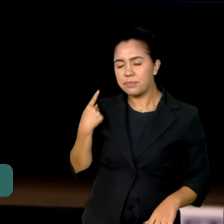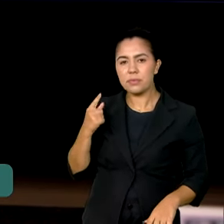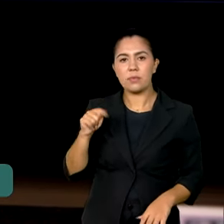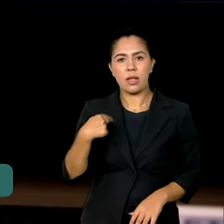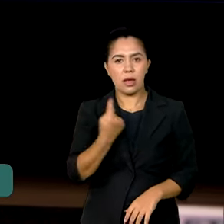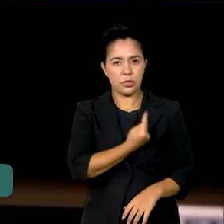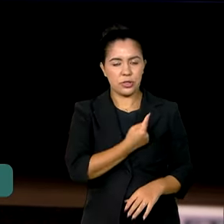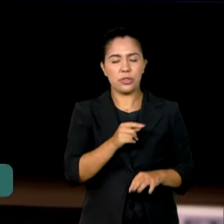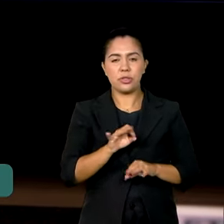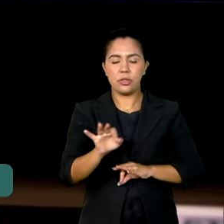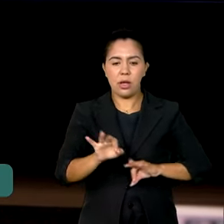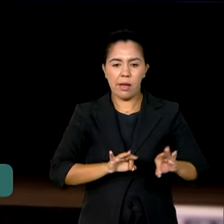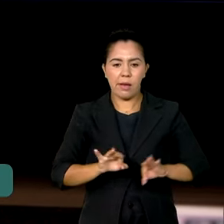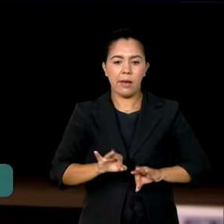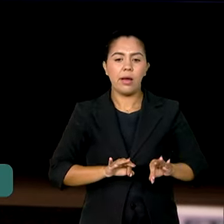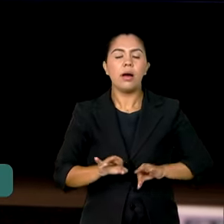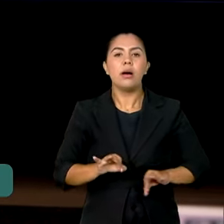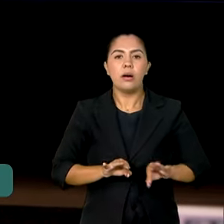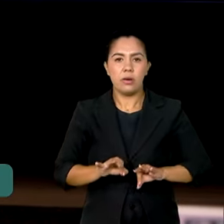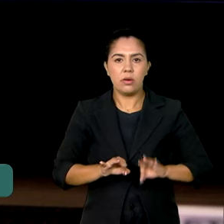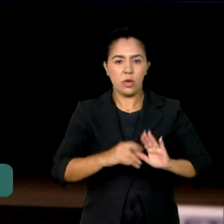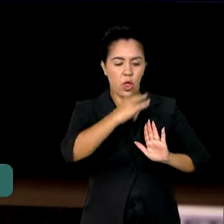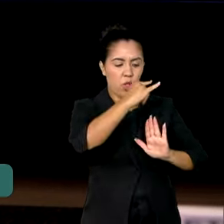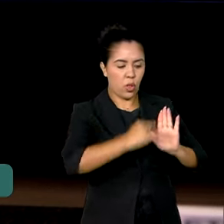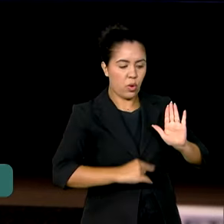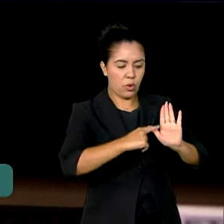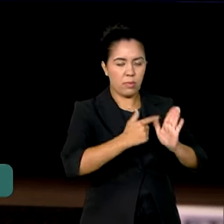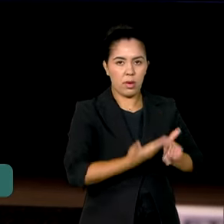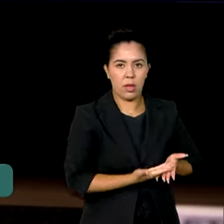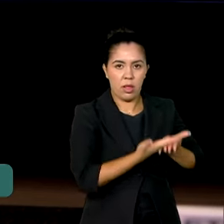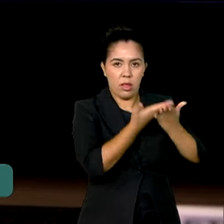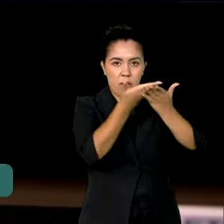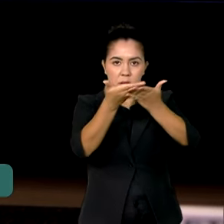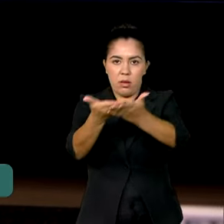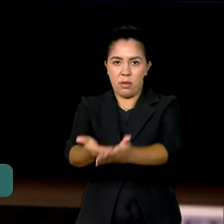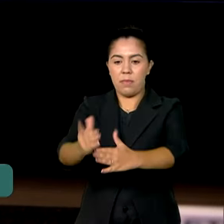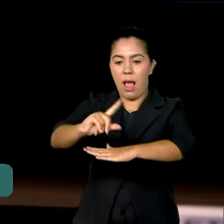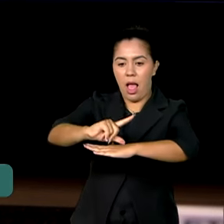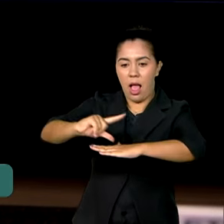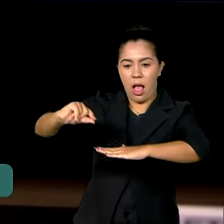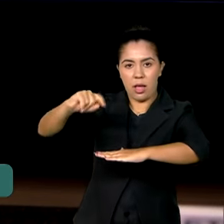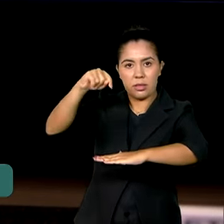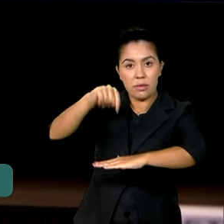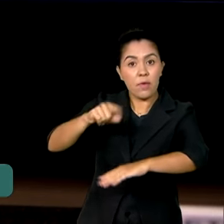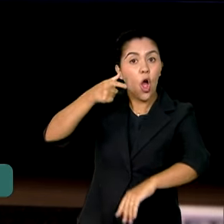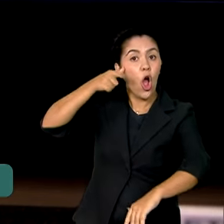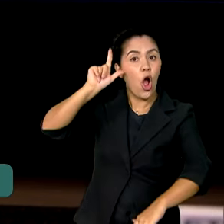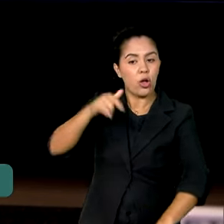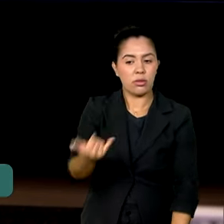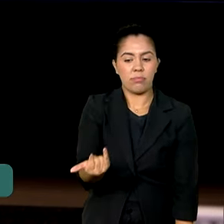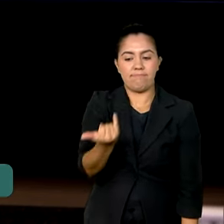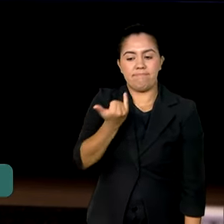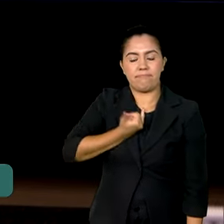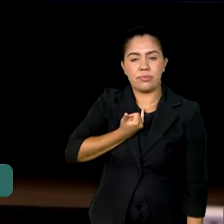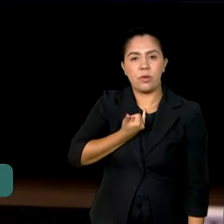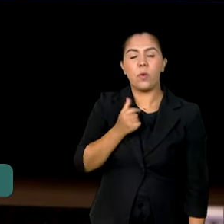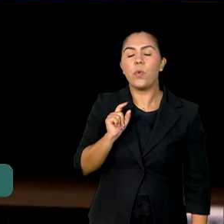a Casa Civil da Presidência da República, e tive notícia ontem que esse